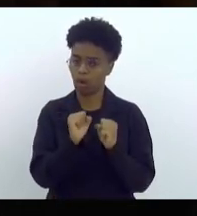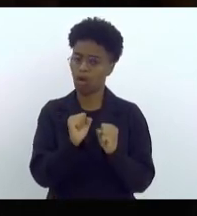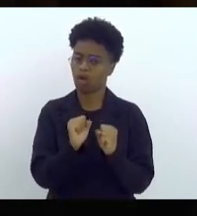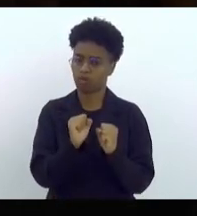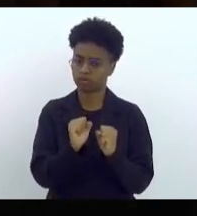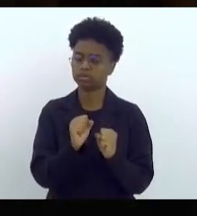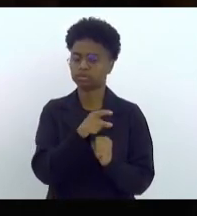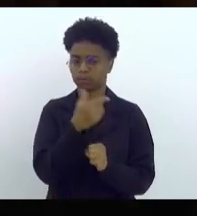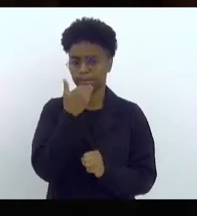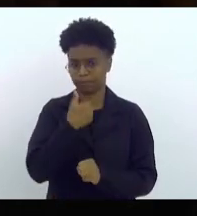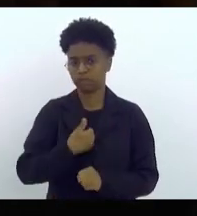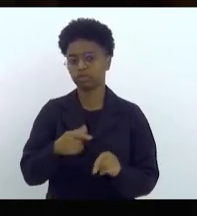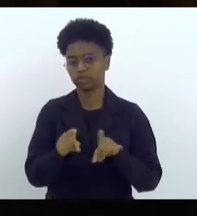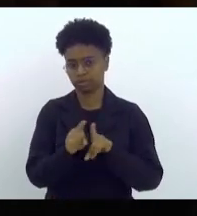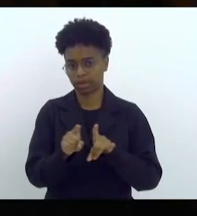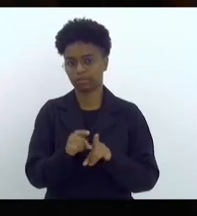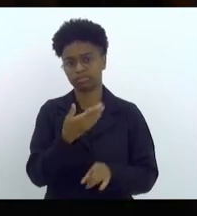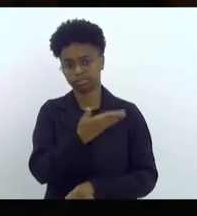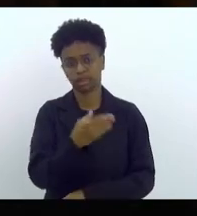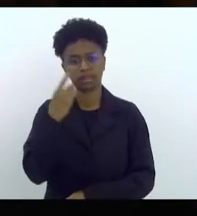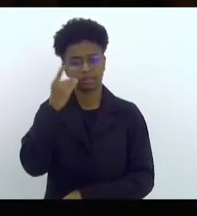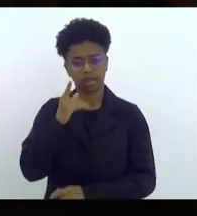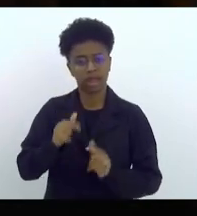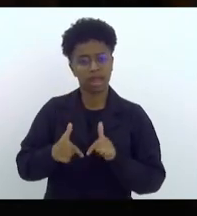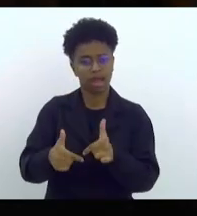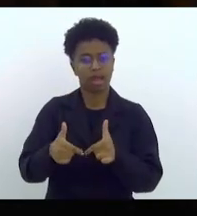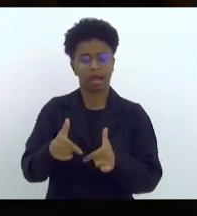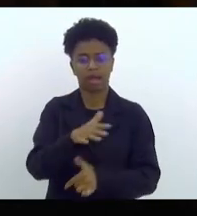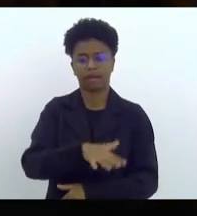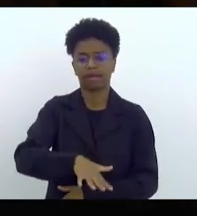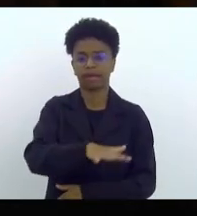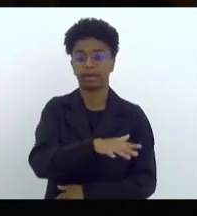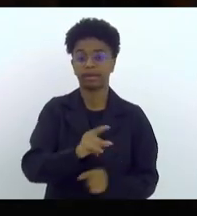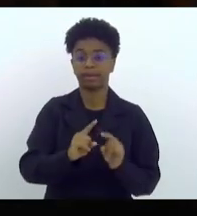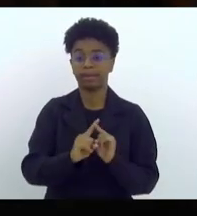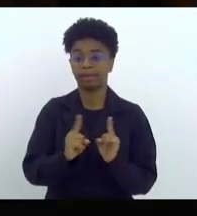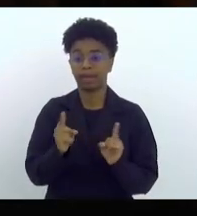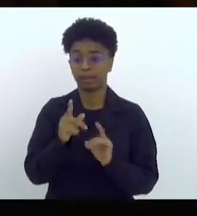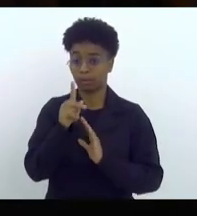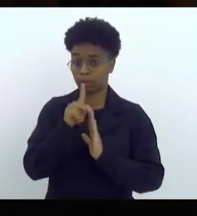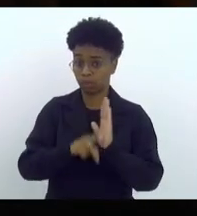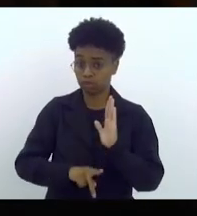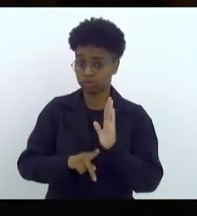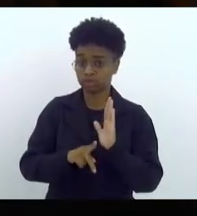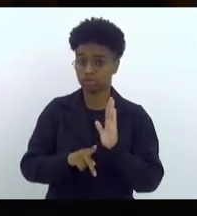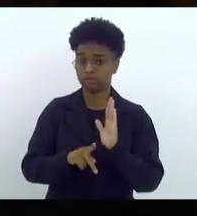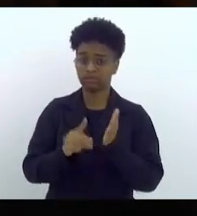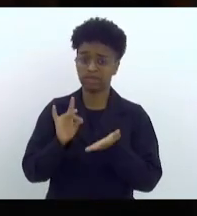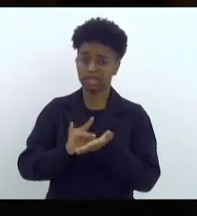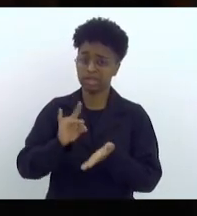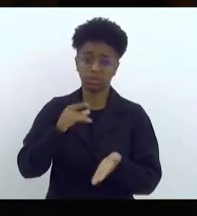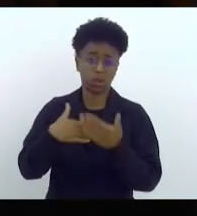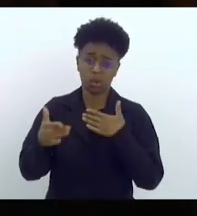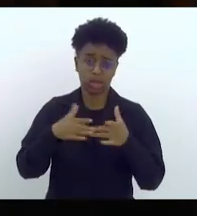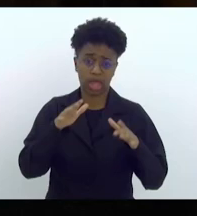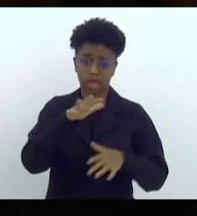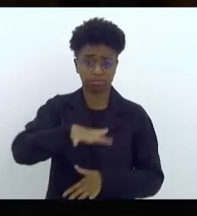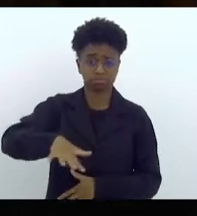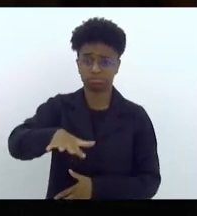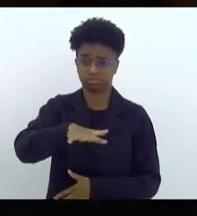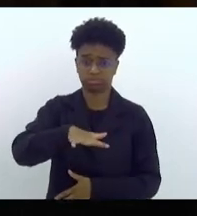solicitou também uma deputada que atua nessa região, se bem que esse projeto é para todas as regiões,